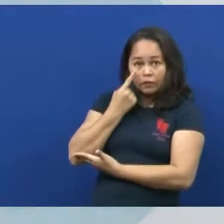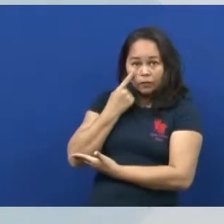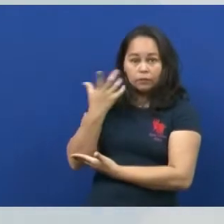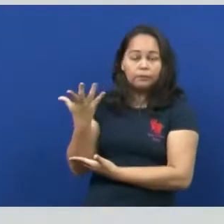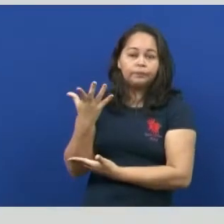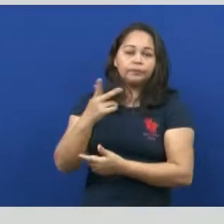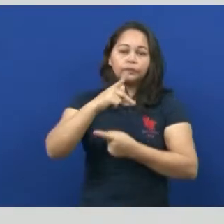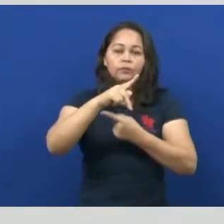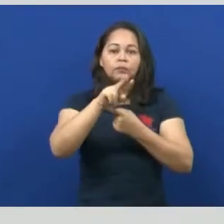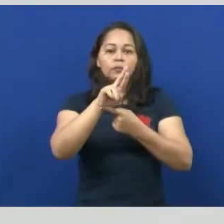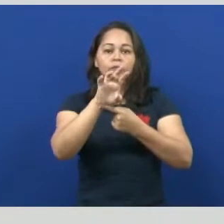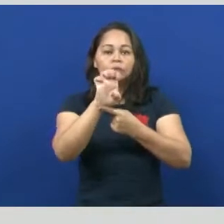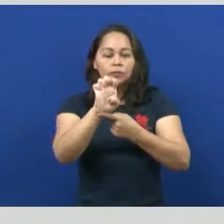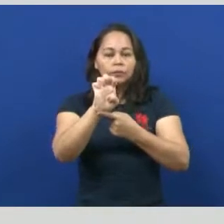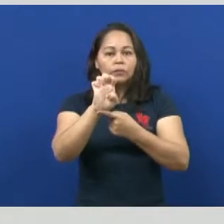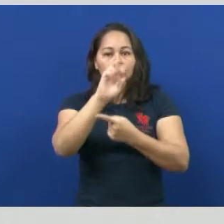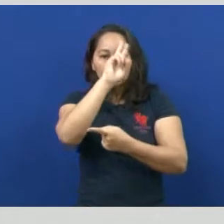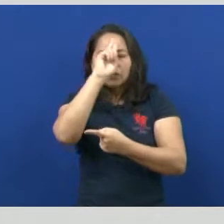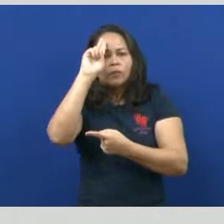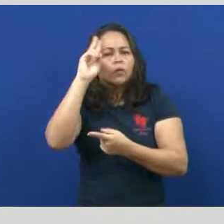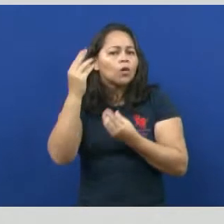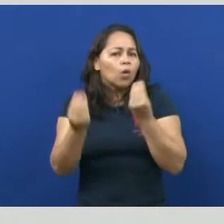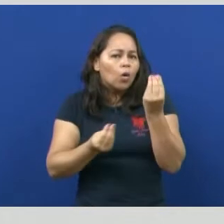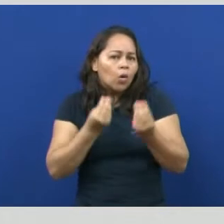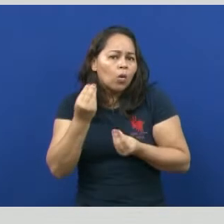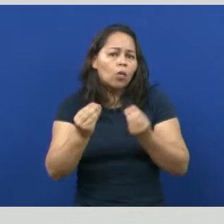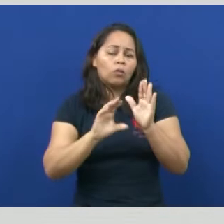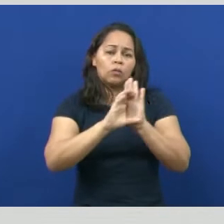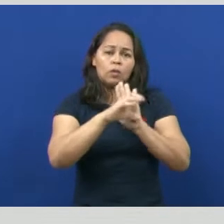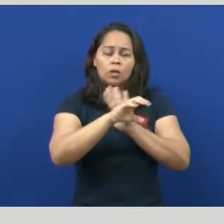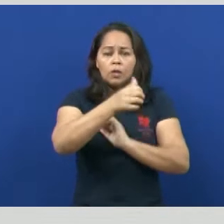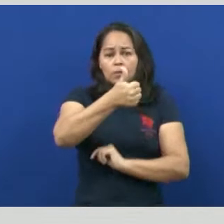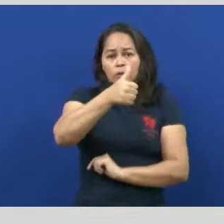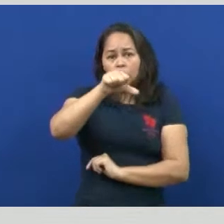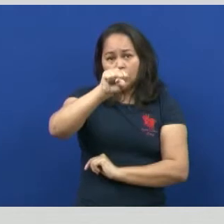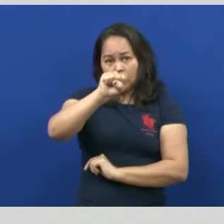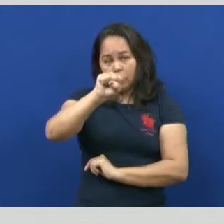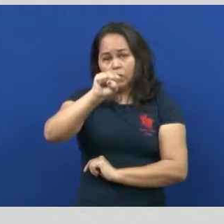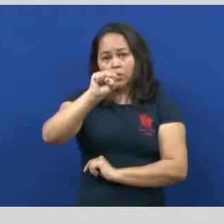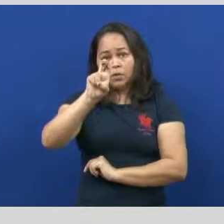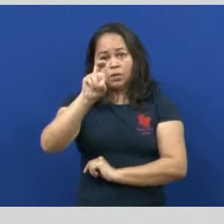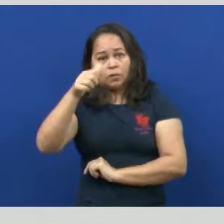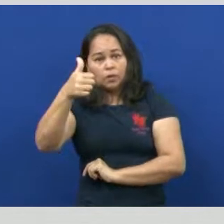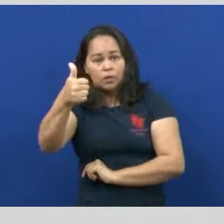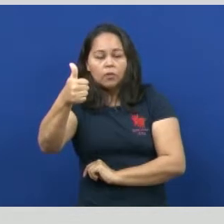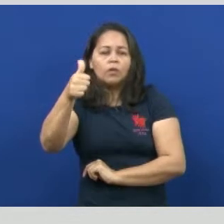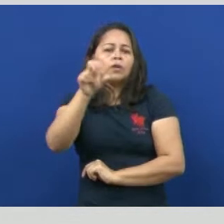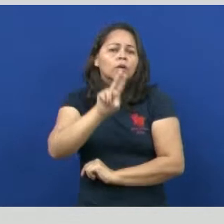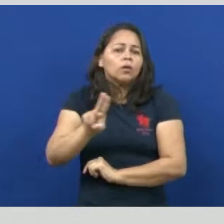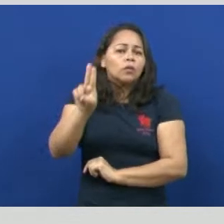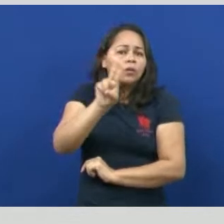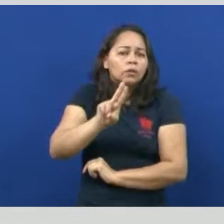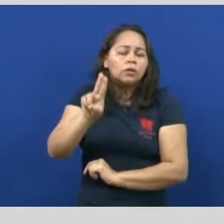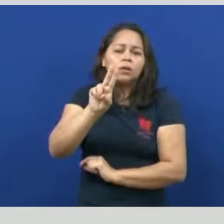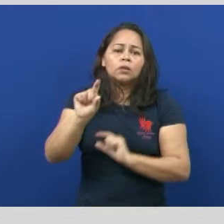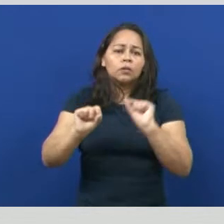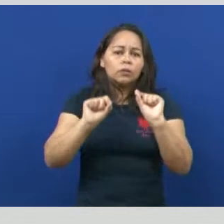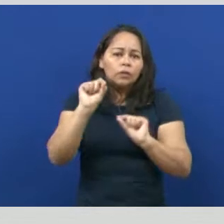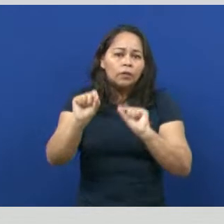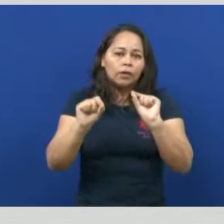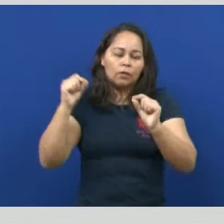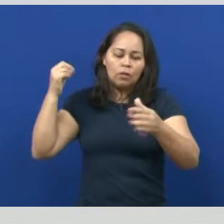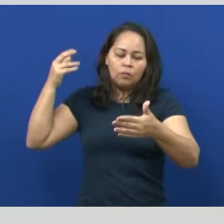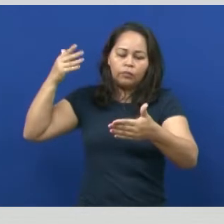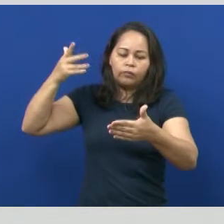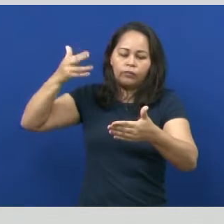esse termo, ele foi criado em 1851 e é utilizado para se referir ao período